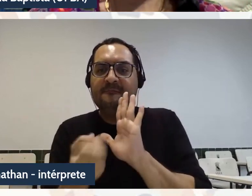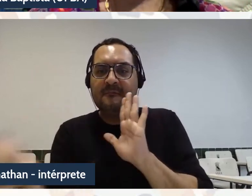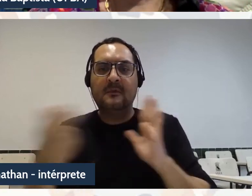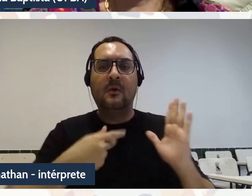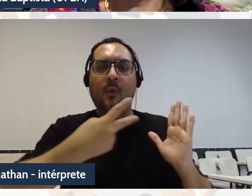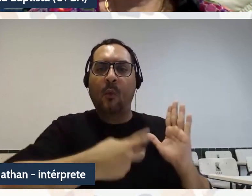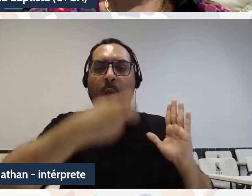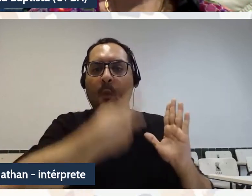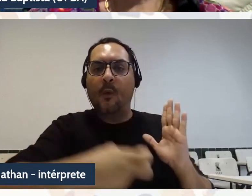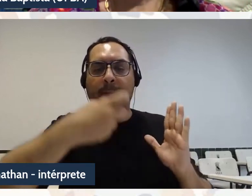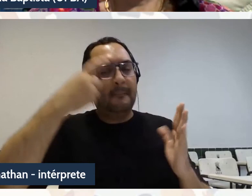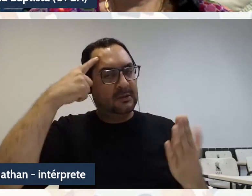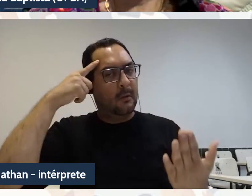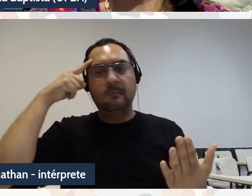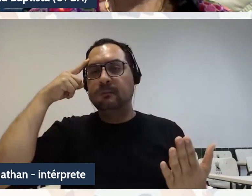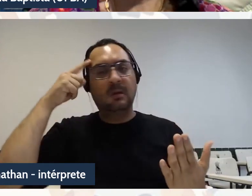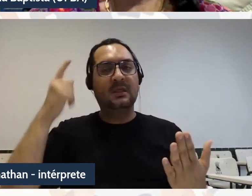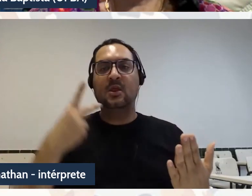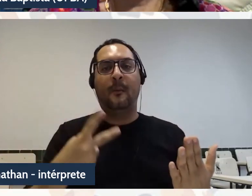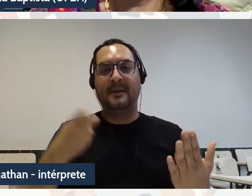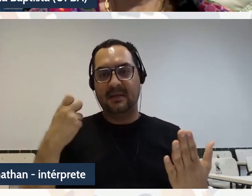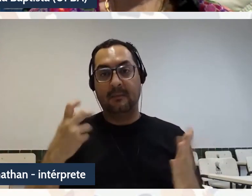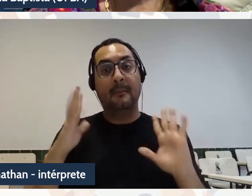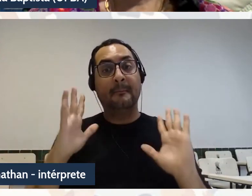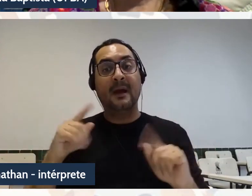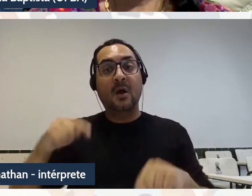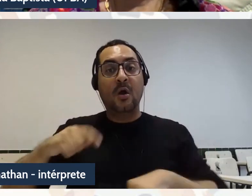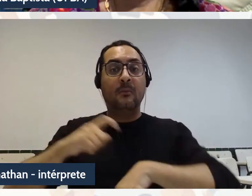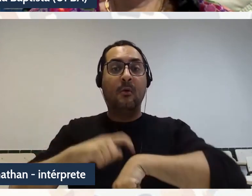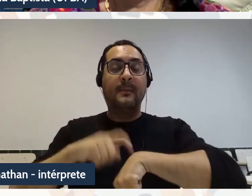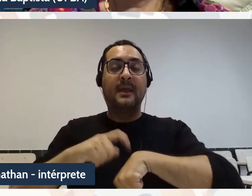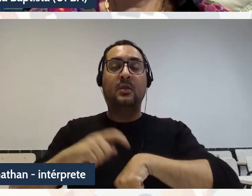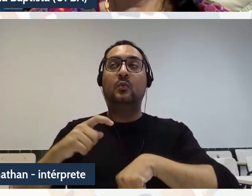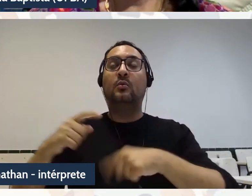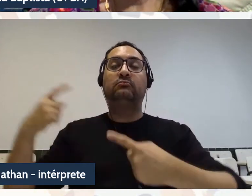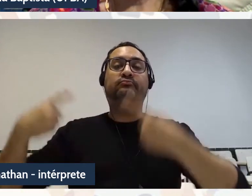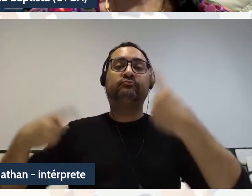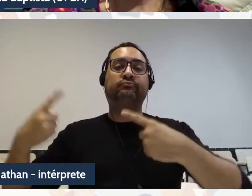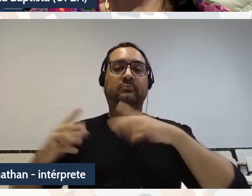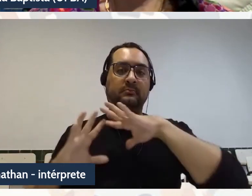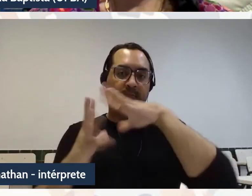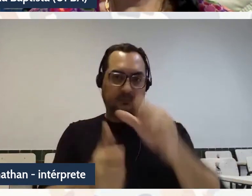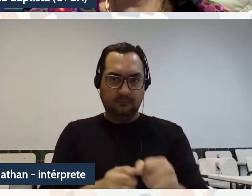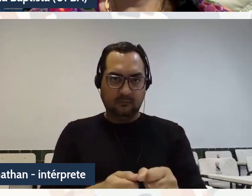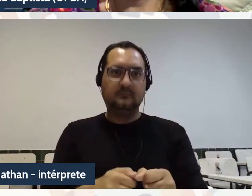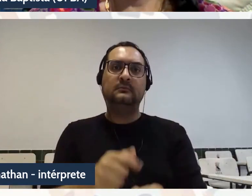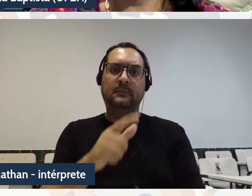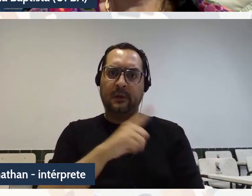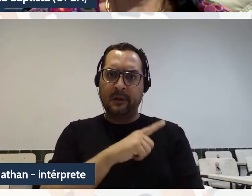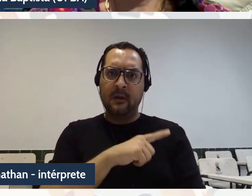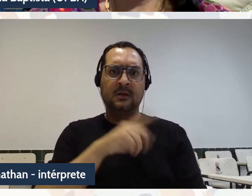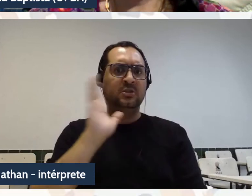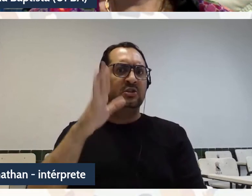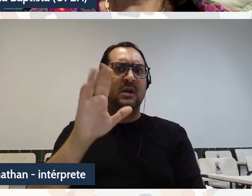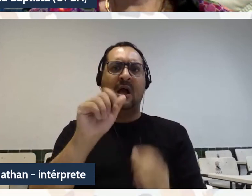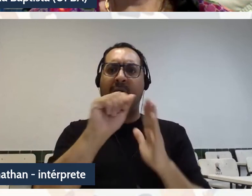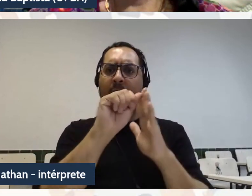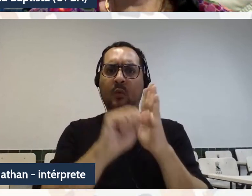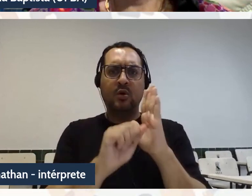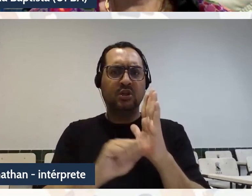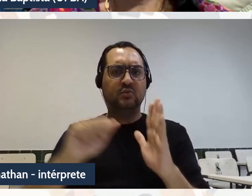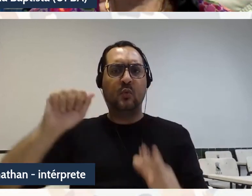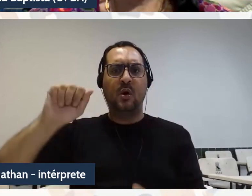contexto geopolítico, acabou se tornando uma espécie de paradigma a ser adotado e